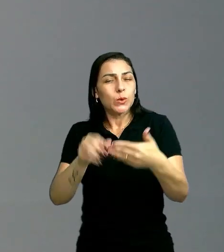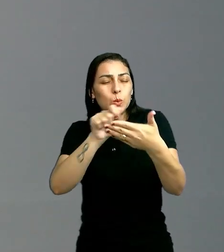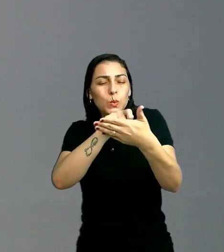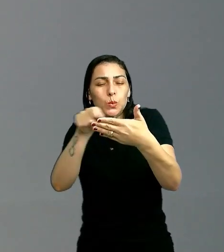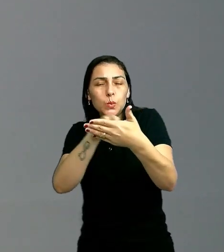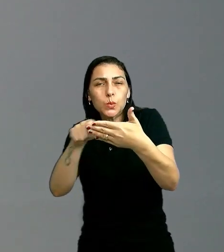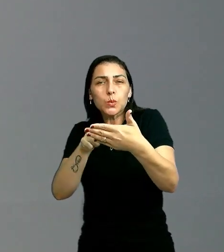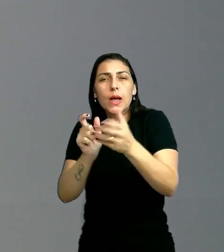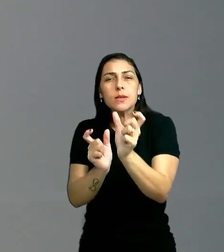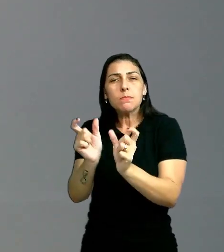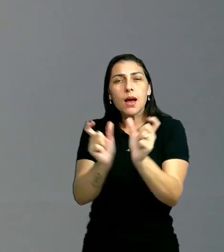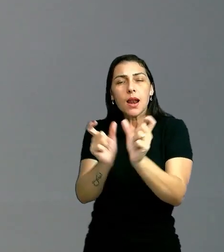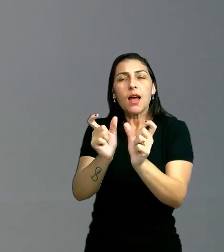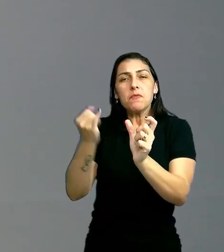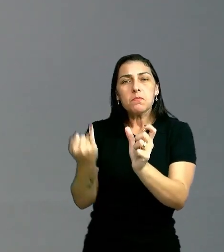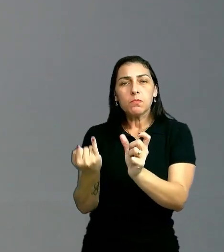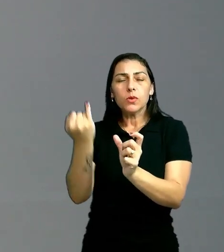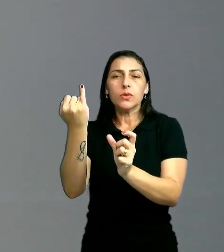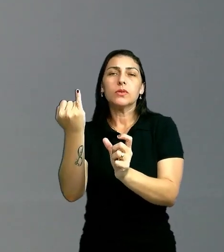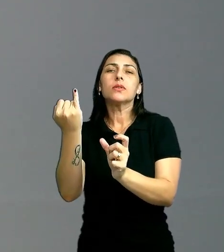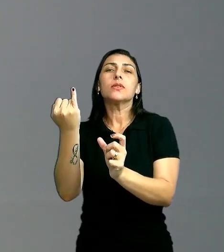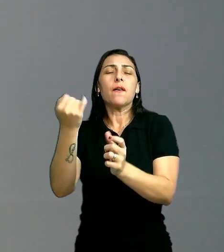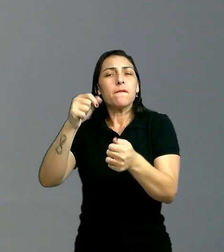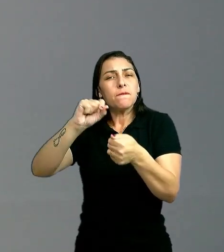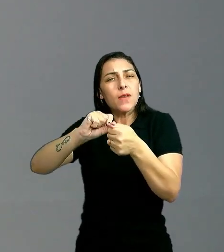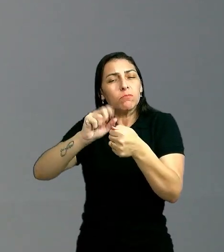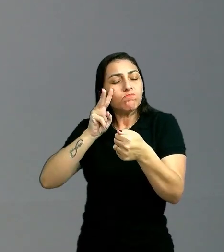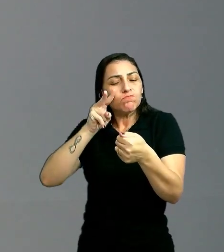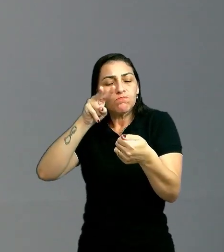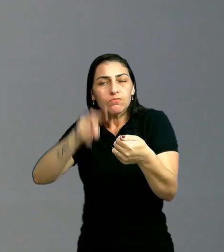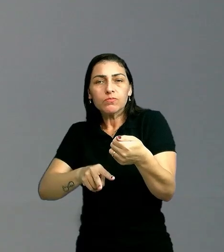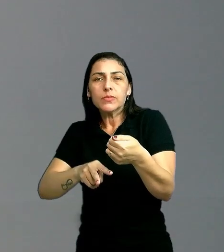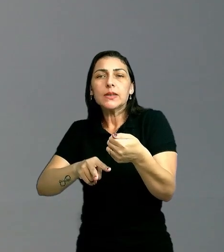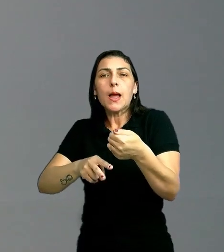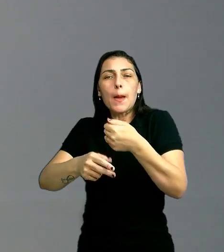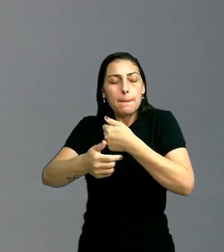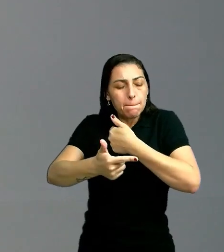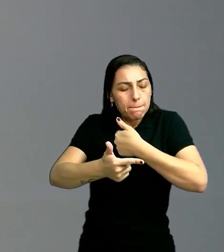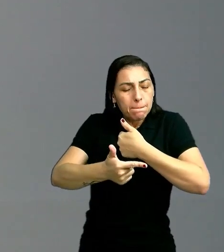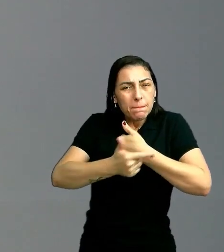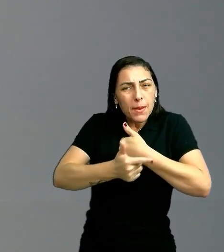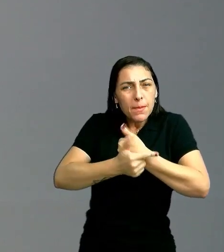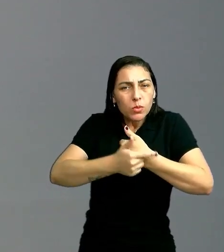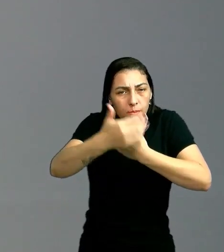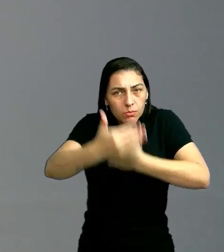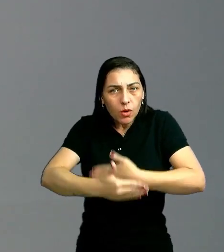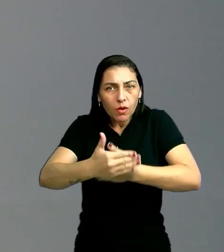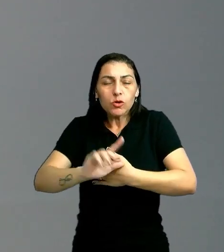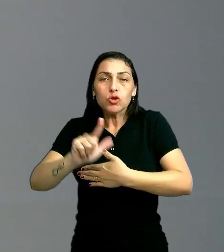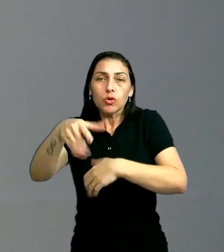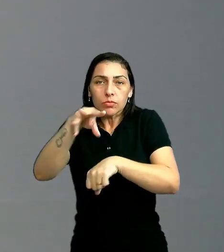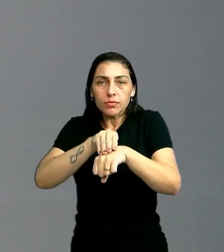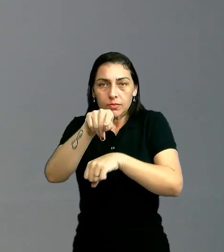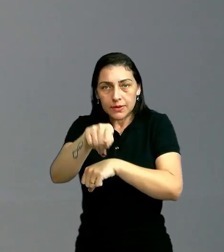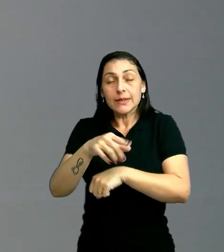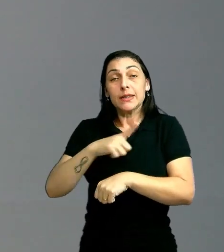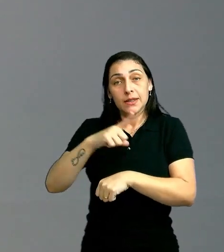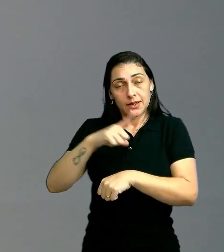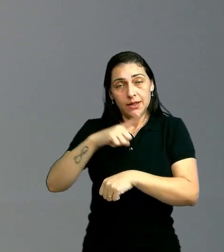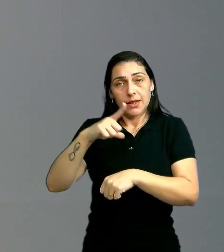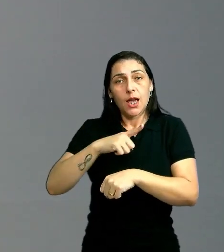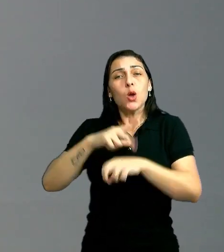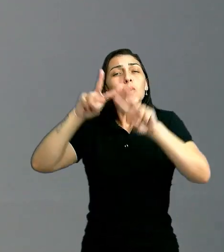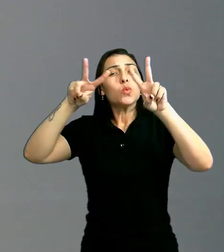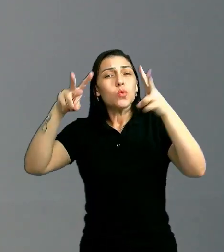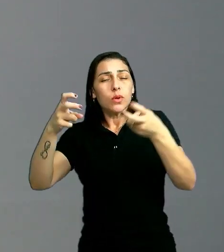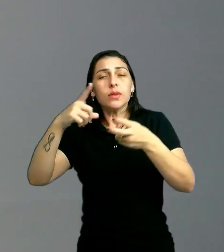grife as palavras-chave, faça observações ao lado da prova de outros conhecimentos que você tem acerca